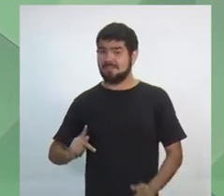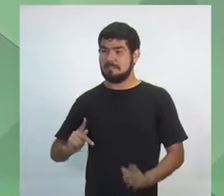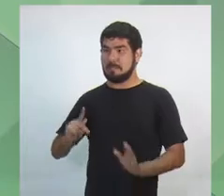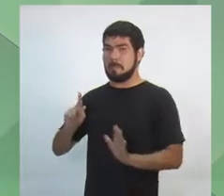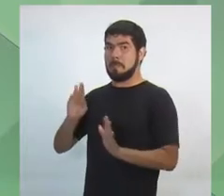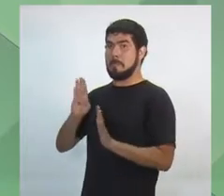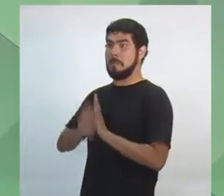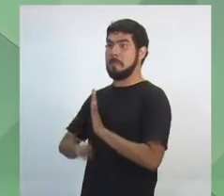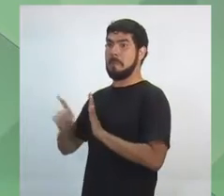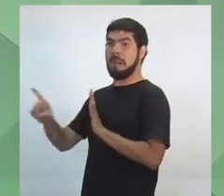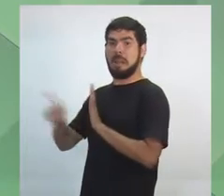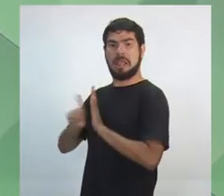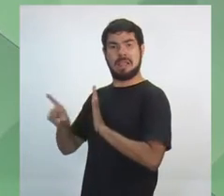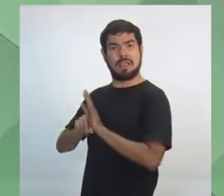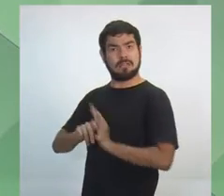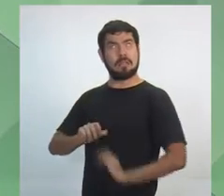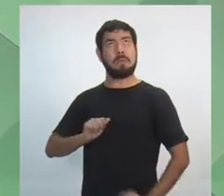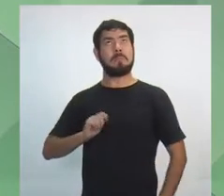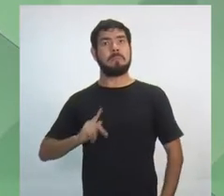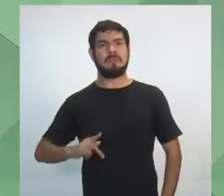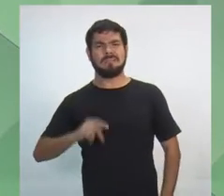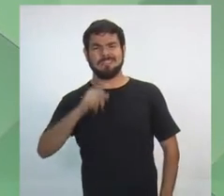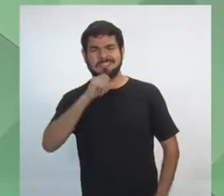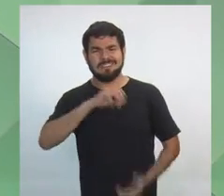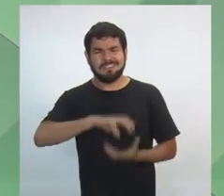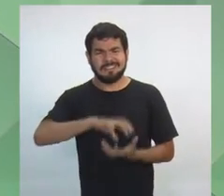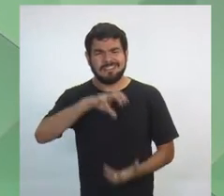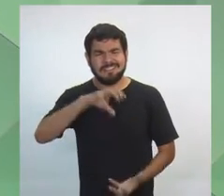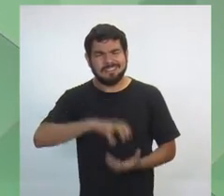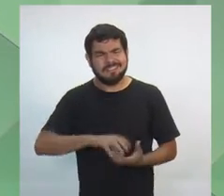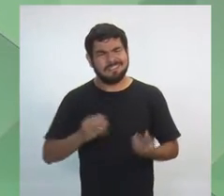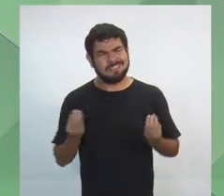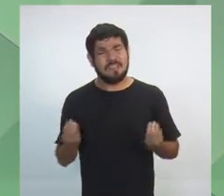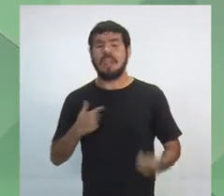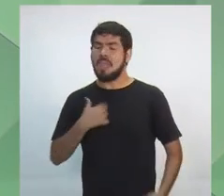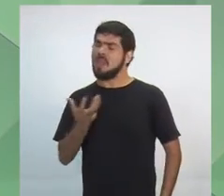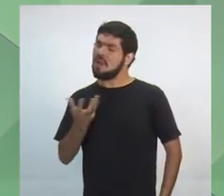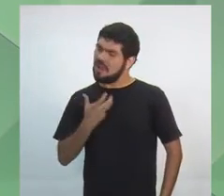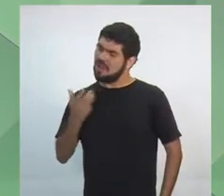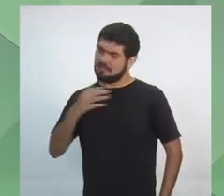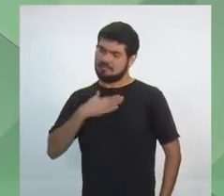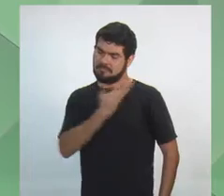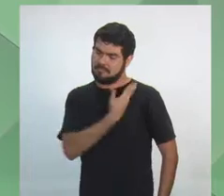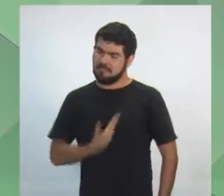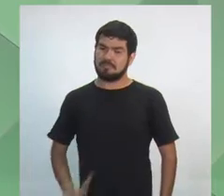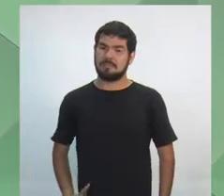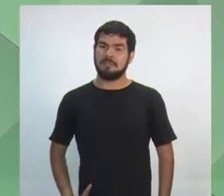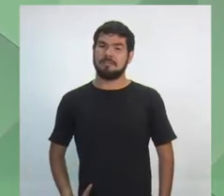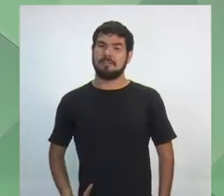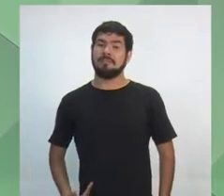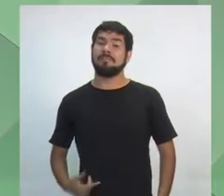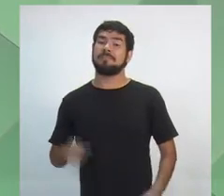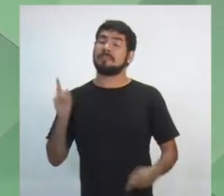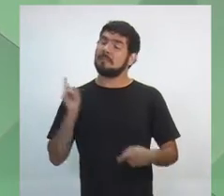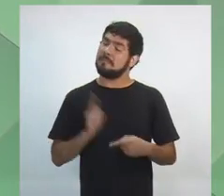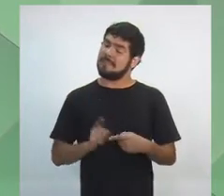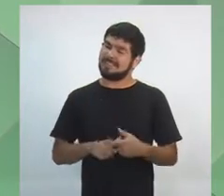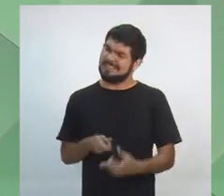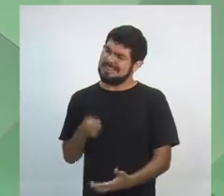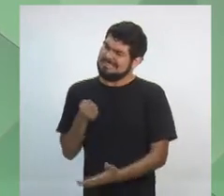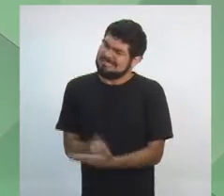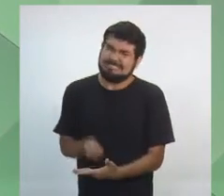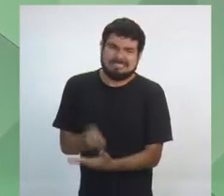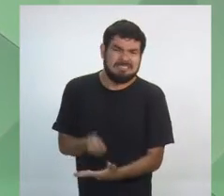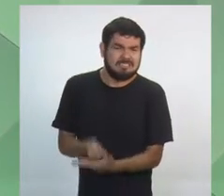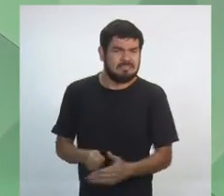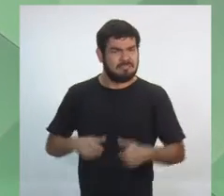o direito à sua aposentadoria. Portanto, eu quero ser a sua candidata. Para que a gente possa resistir a